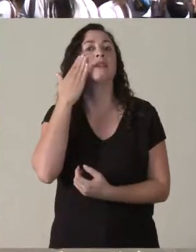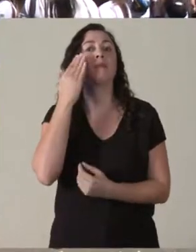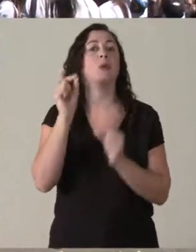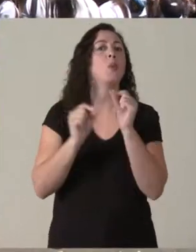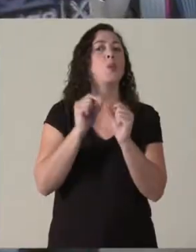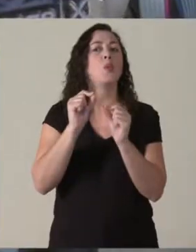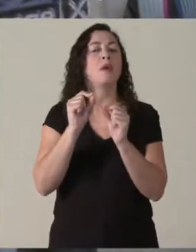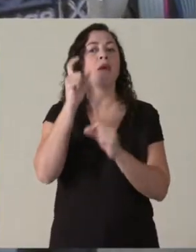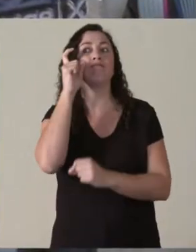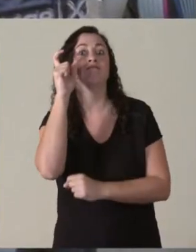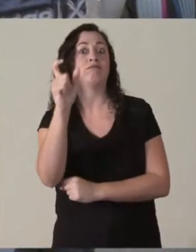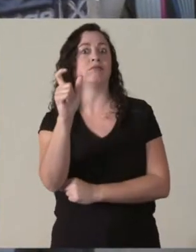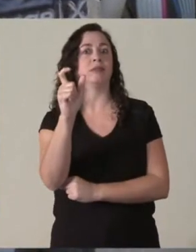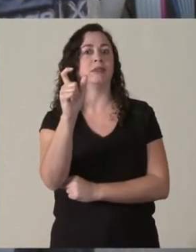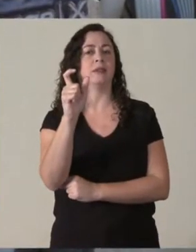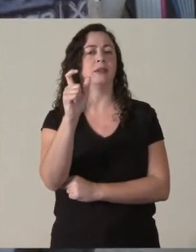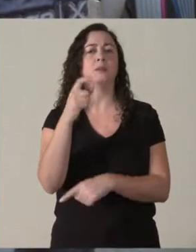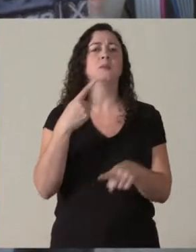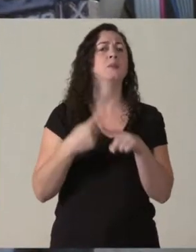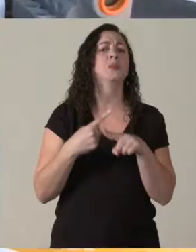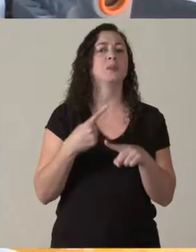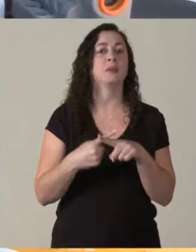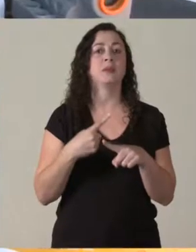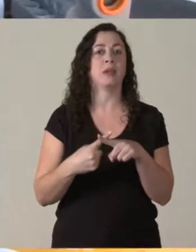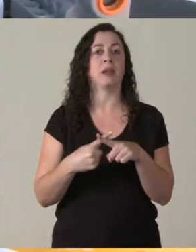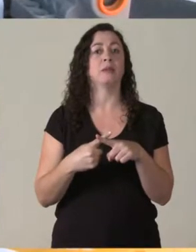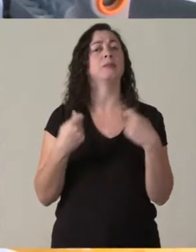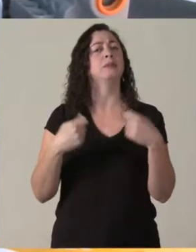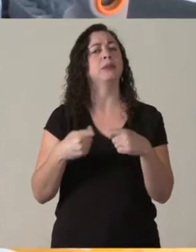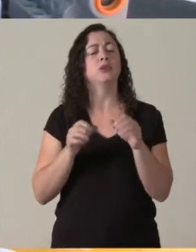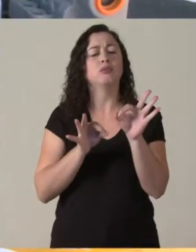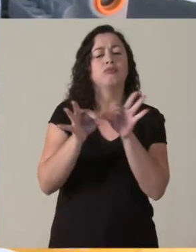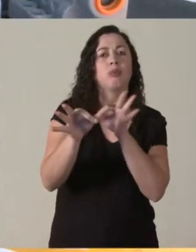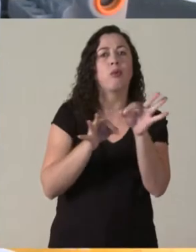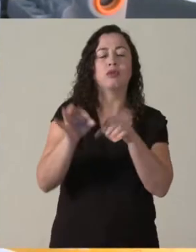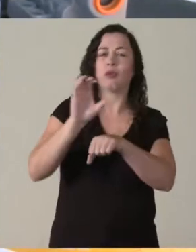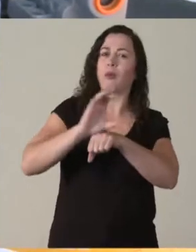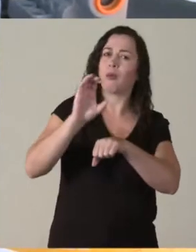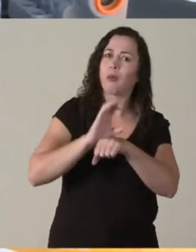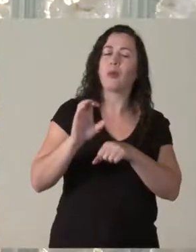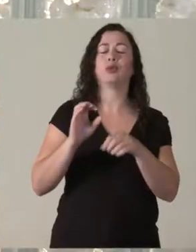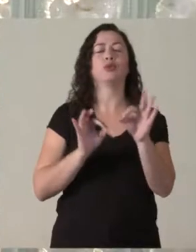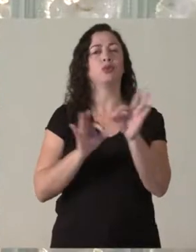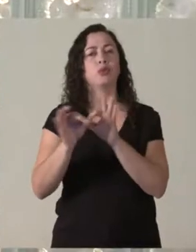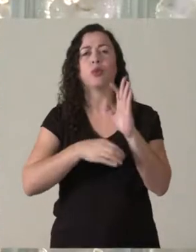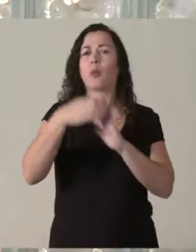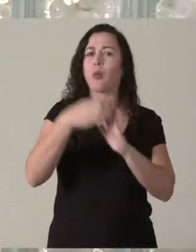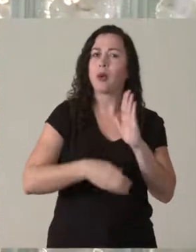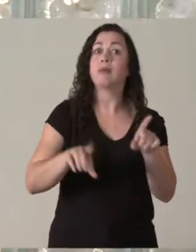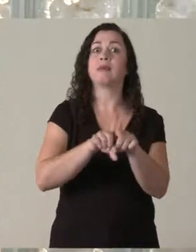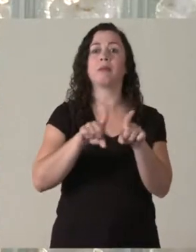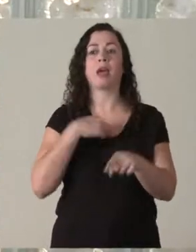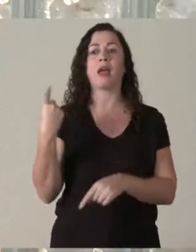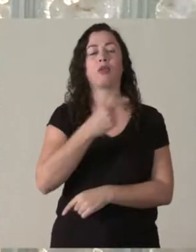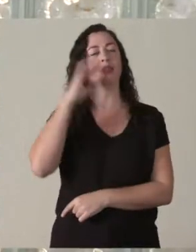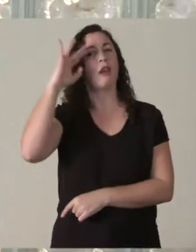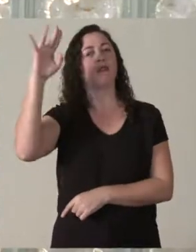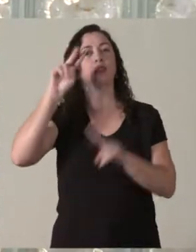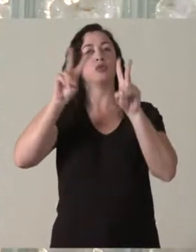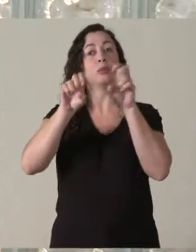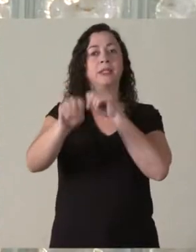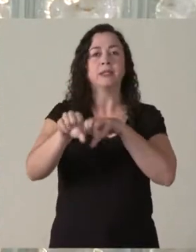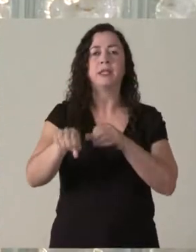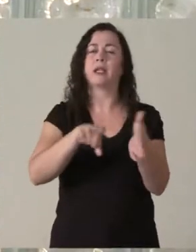nossa universidade no sentido de reorganizar nossos currículos, reorganizar a nossa reflexão sobre o ensino, sobre a